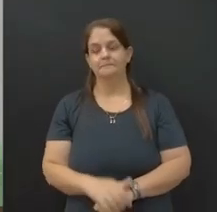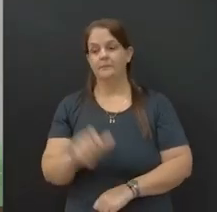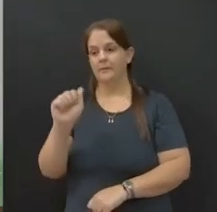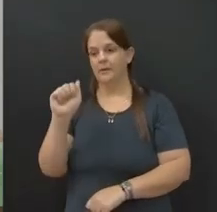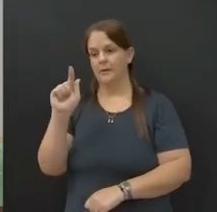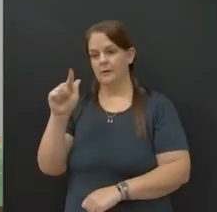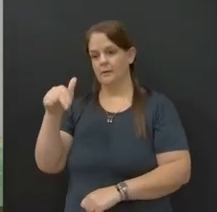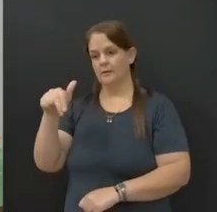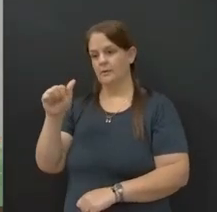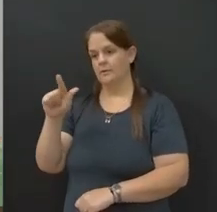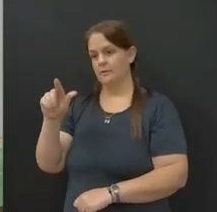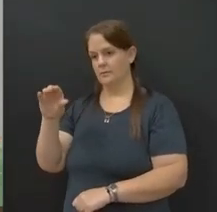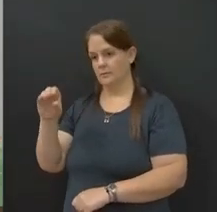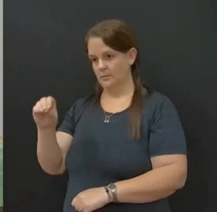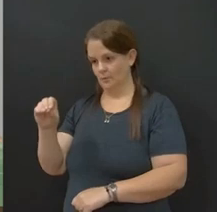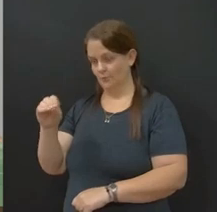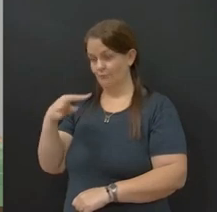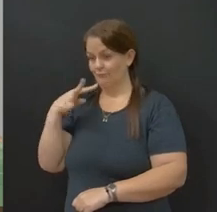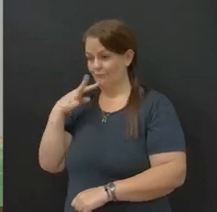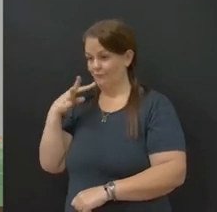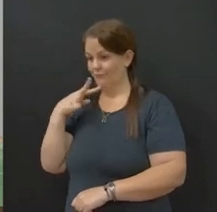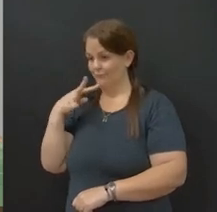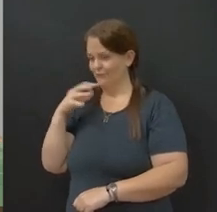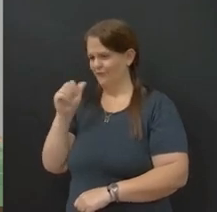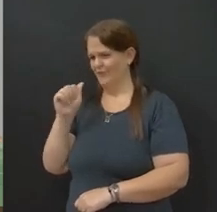Aguinaldo, conhecido como Faceiro,